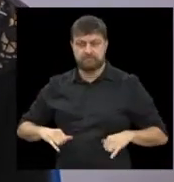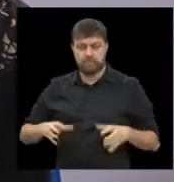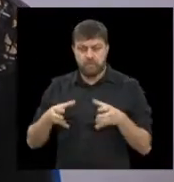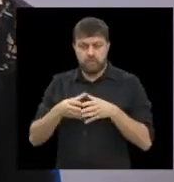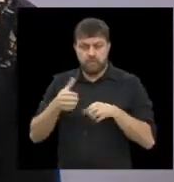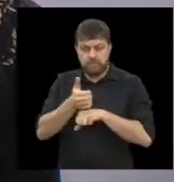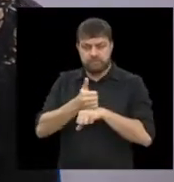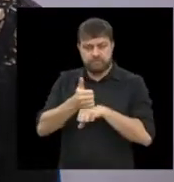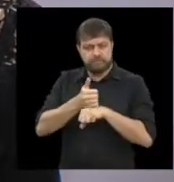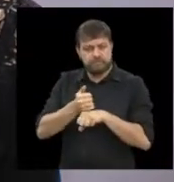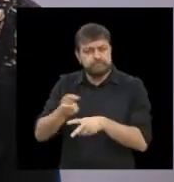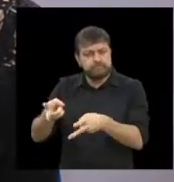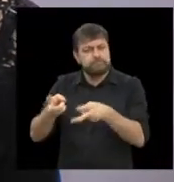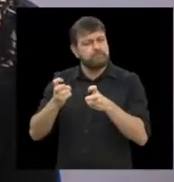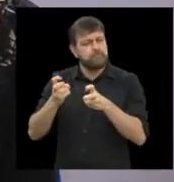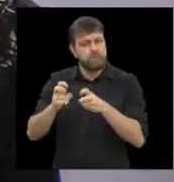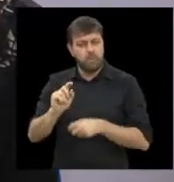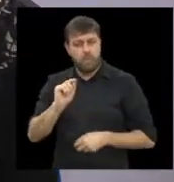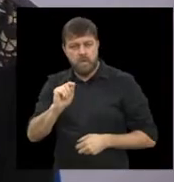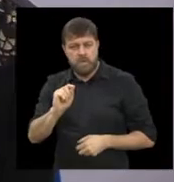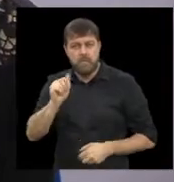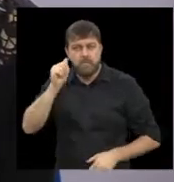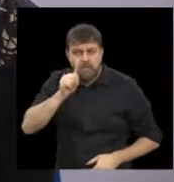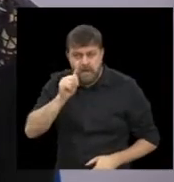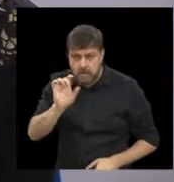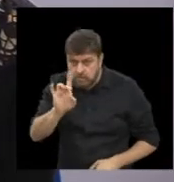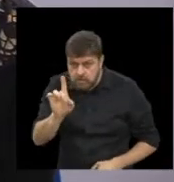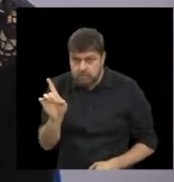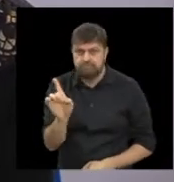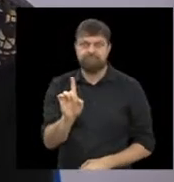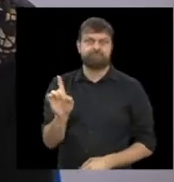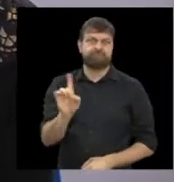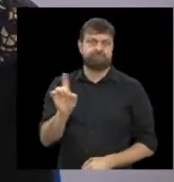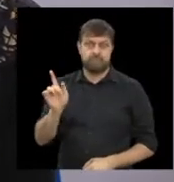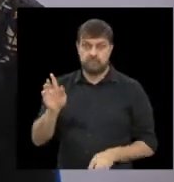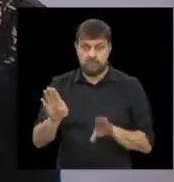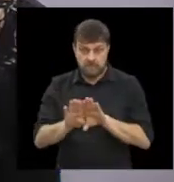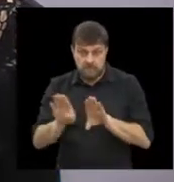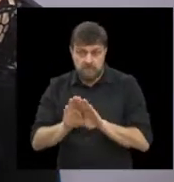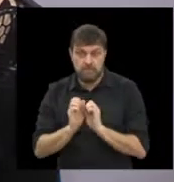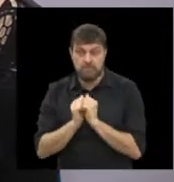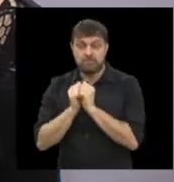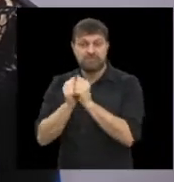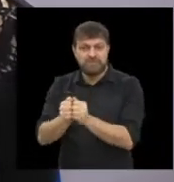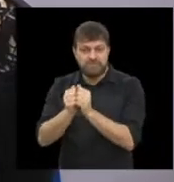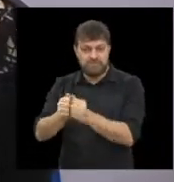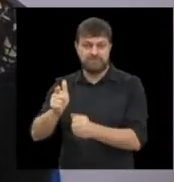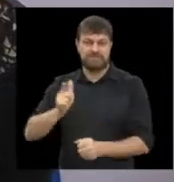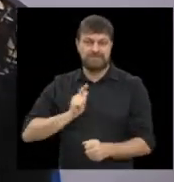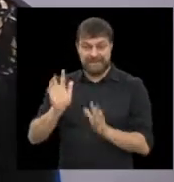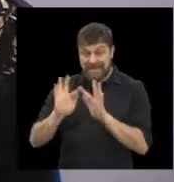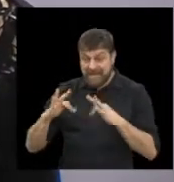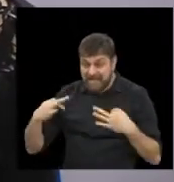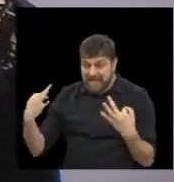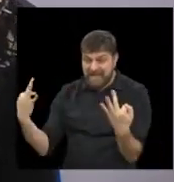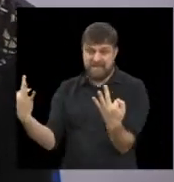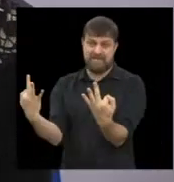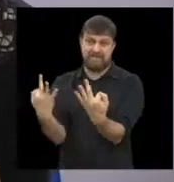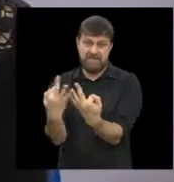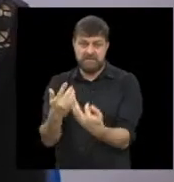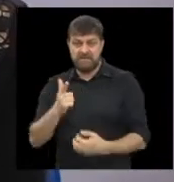perceberam que não é só a mulher, né? Vem com ela um contexto familiar.